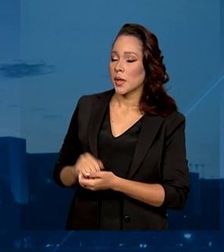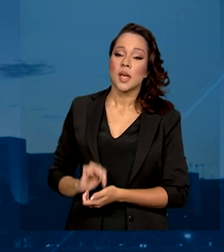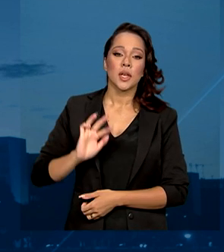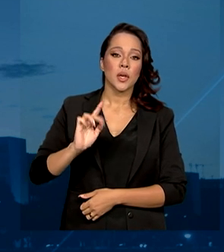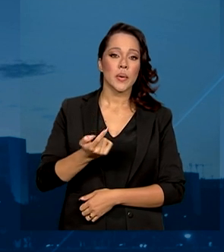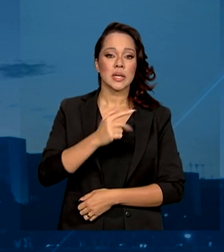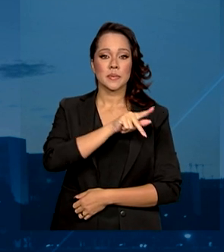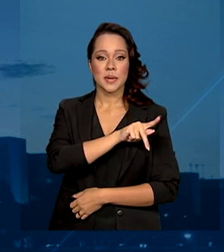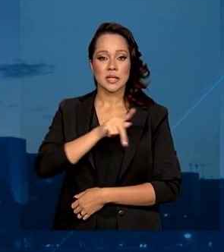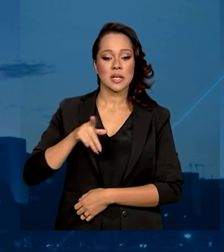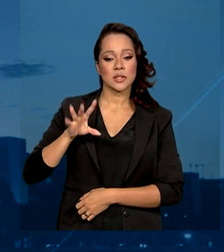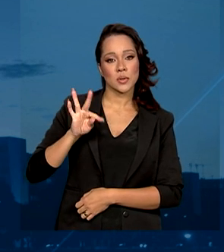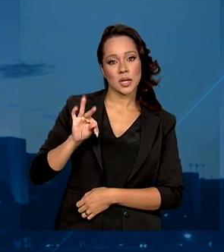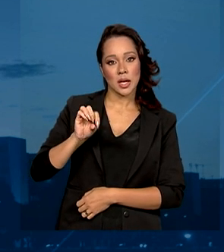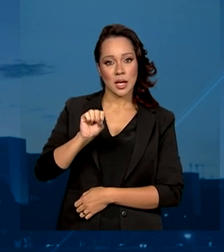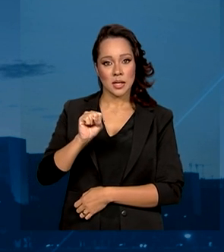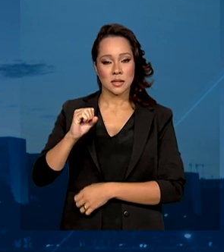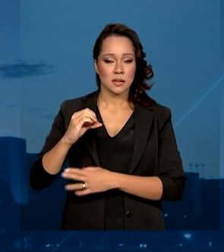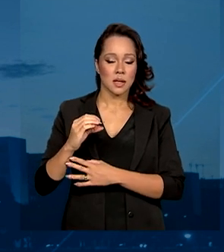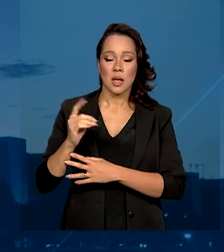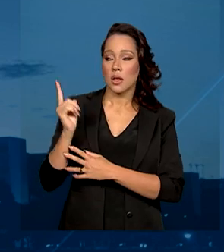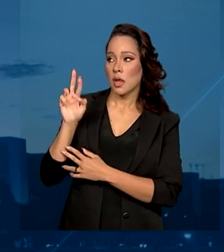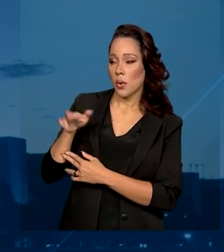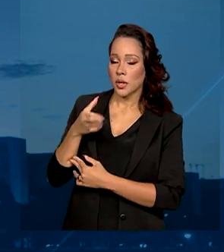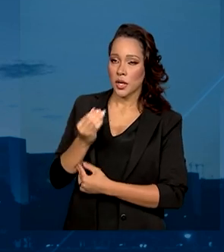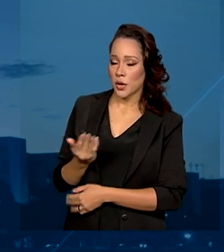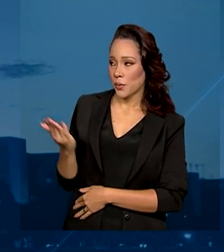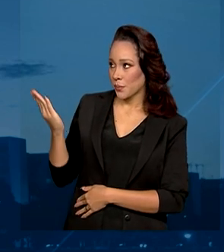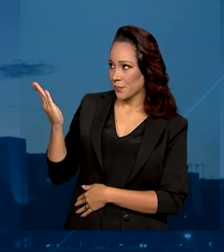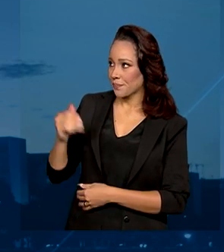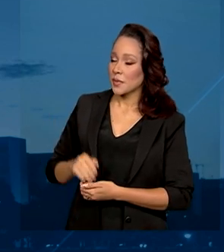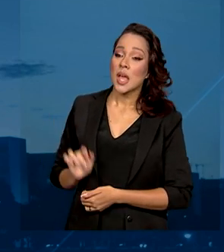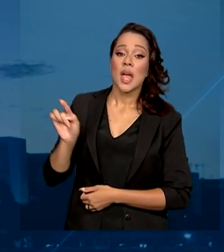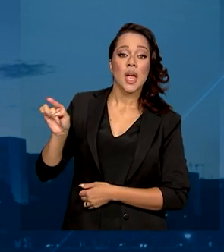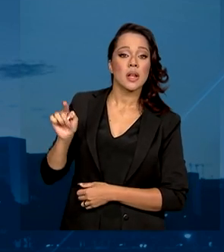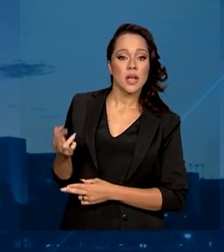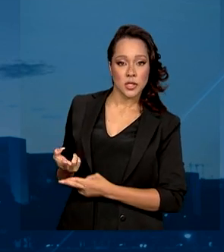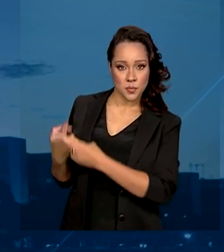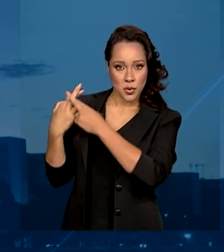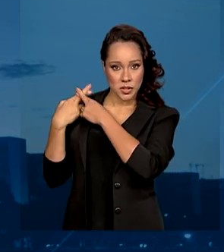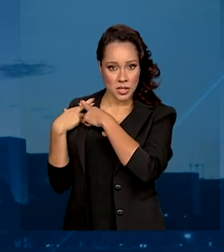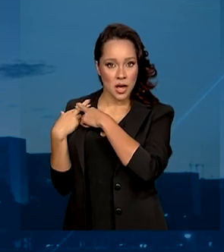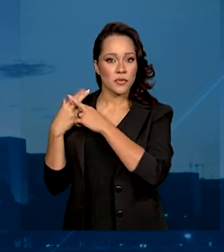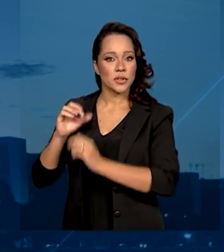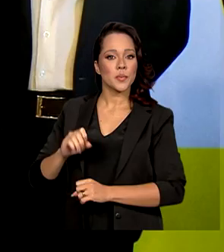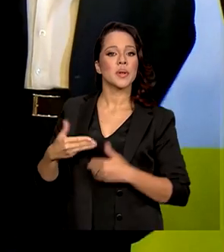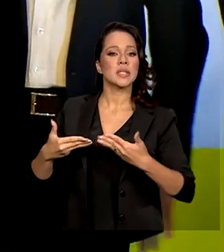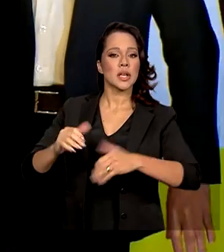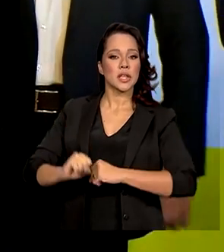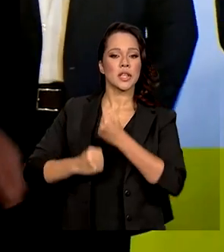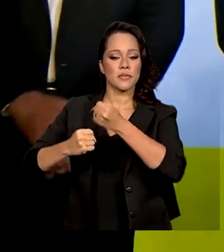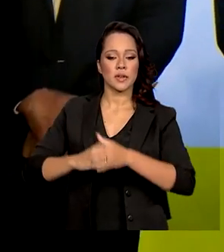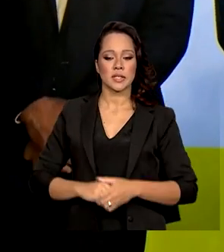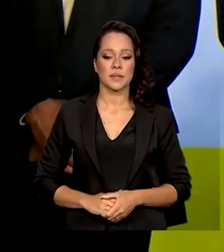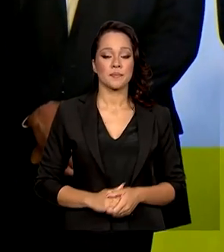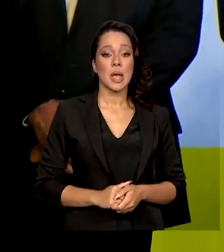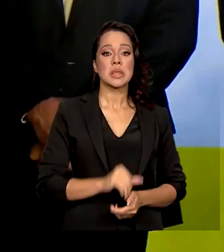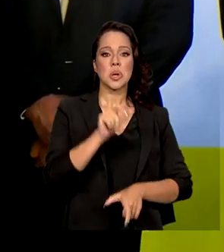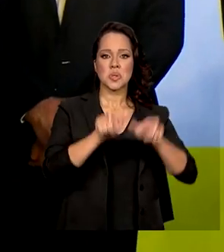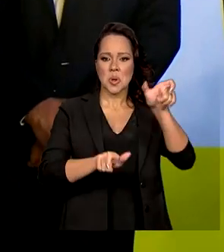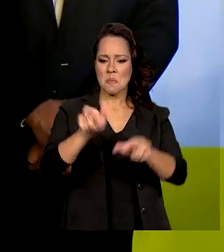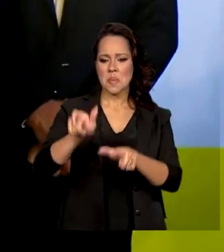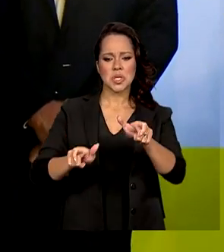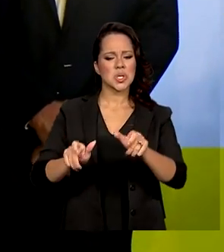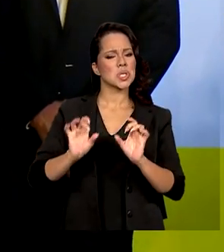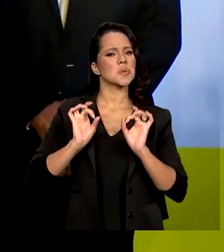-presidente do Tribunal de Contas da União, José Múcio Monteiro, ficará à frente da defesa. São pessoas da mais